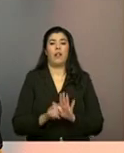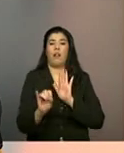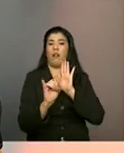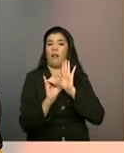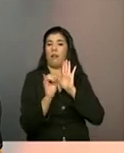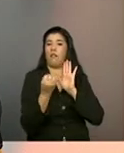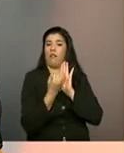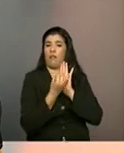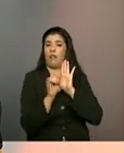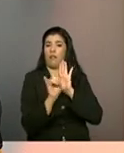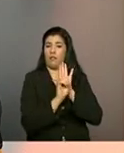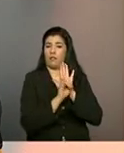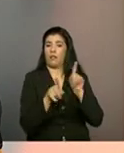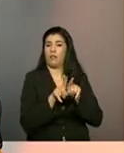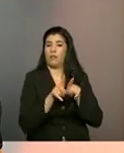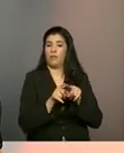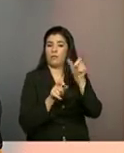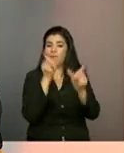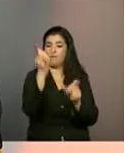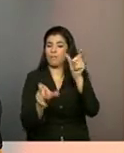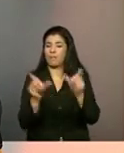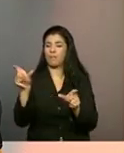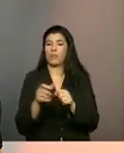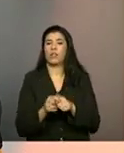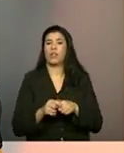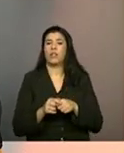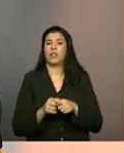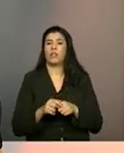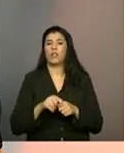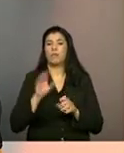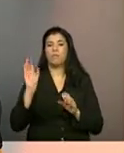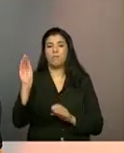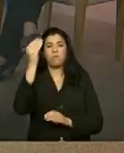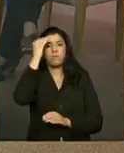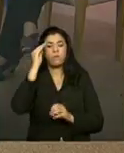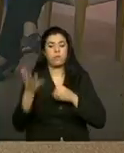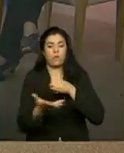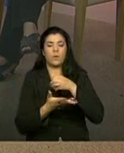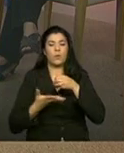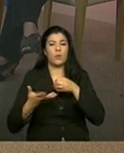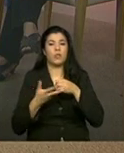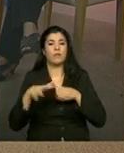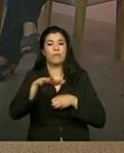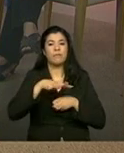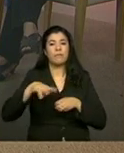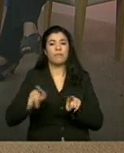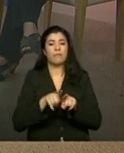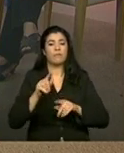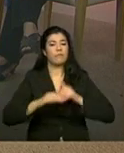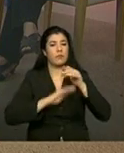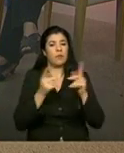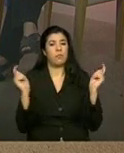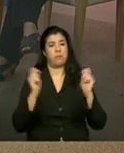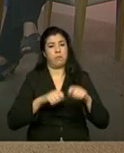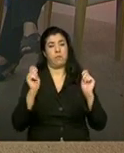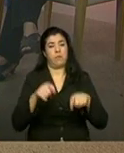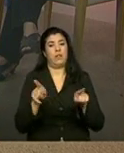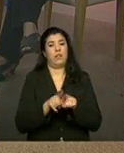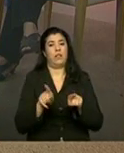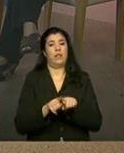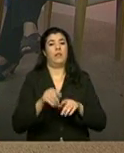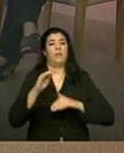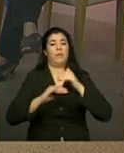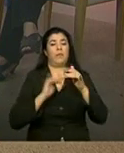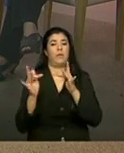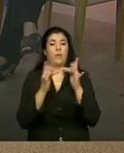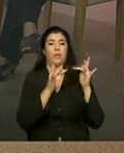relações que se reconhece a subjetividade, são nas relações que a gente desenvolve as potencialidades e também com as